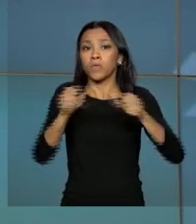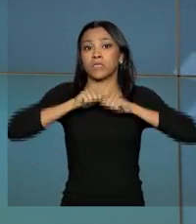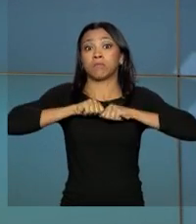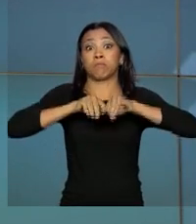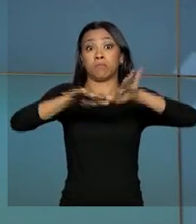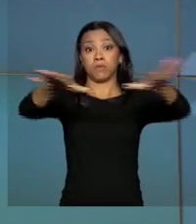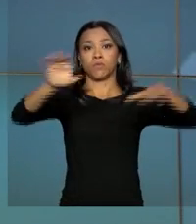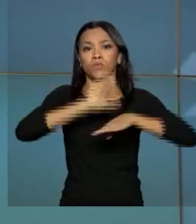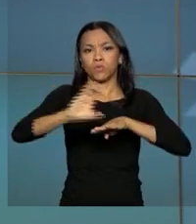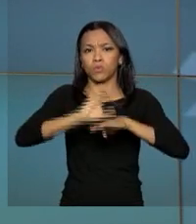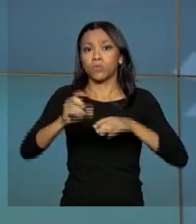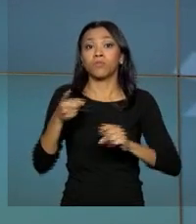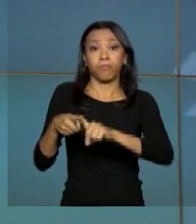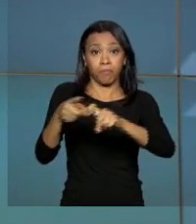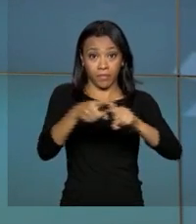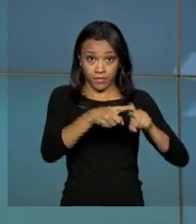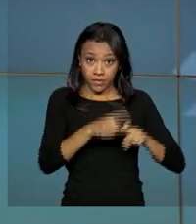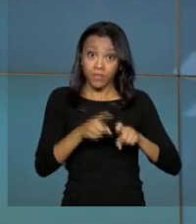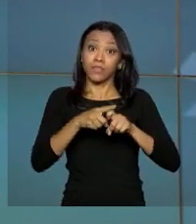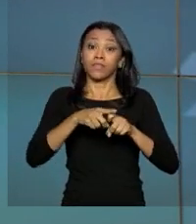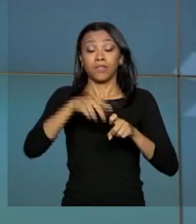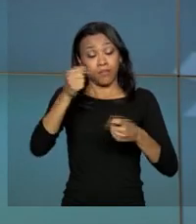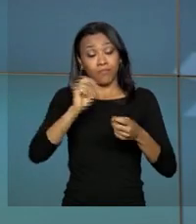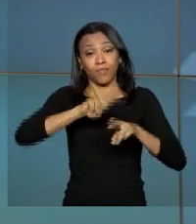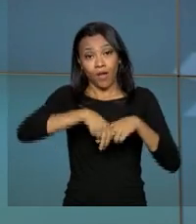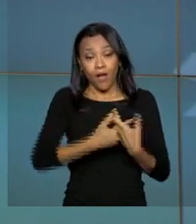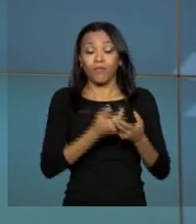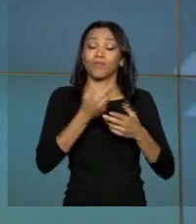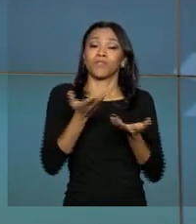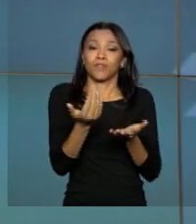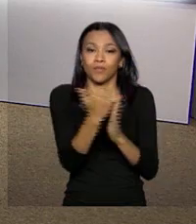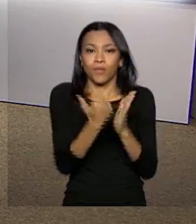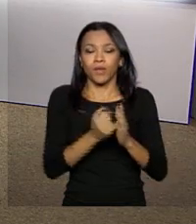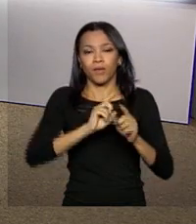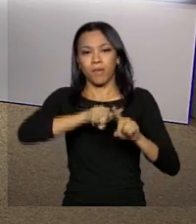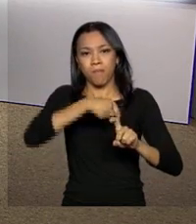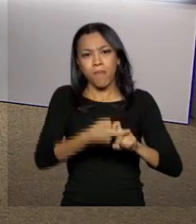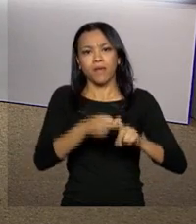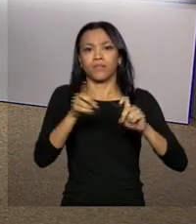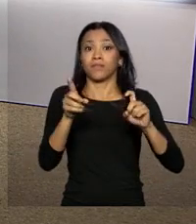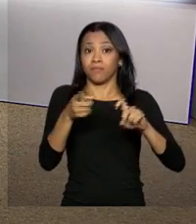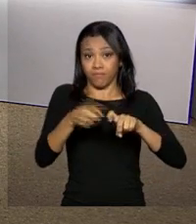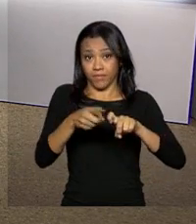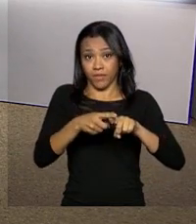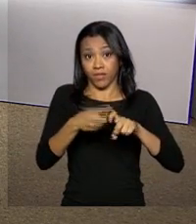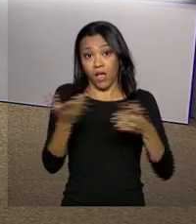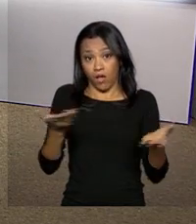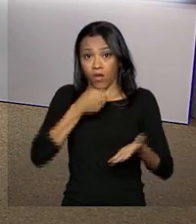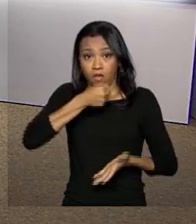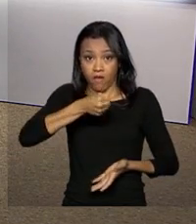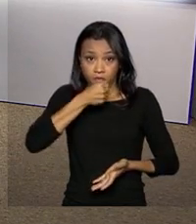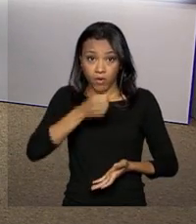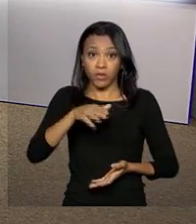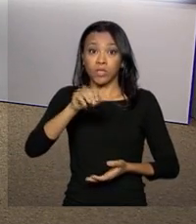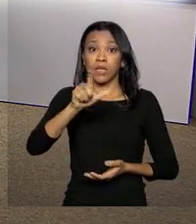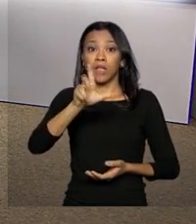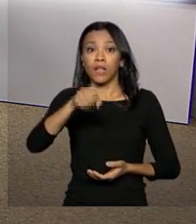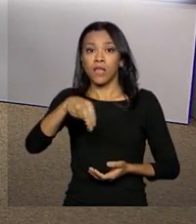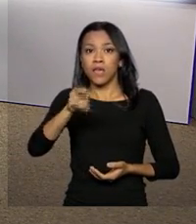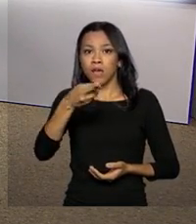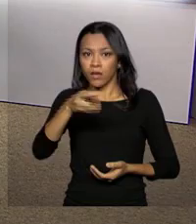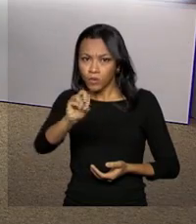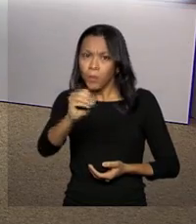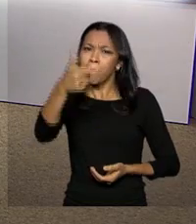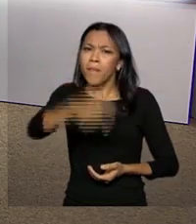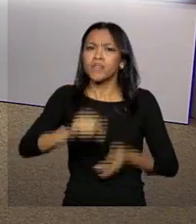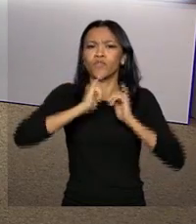expansão dos cursos de medicina no âmbito do programa Mais Médicos. A gente conversa agora com o repórter Leandro Alarcon, que